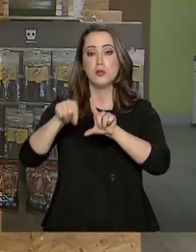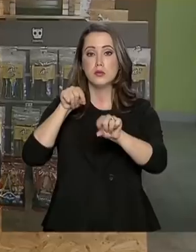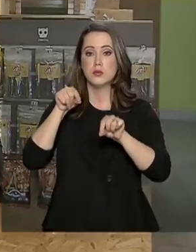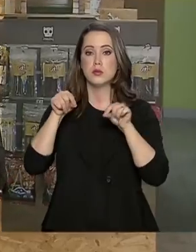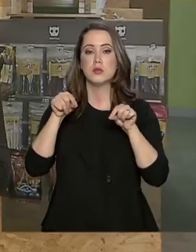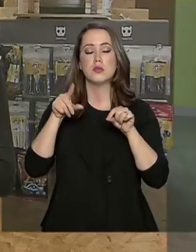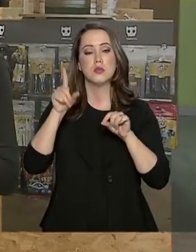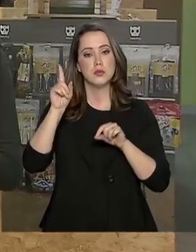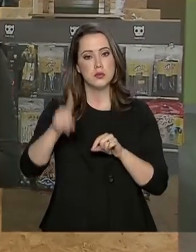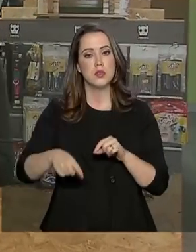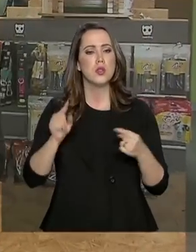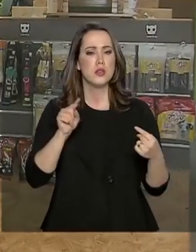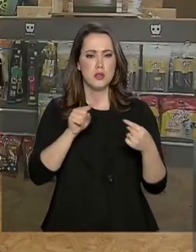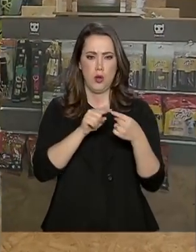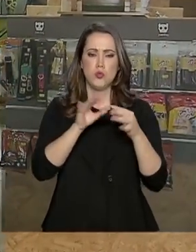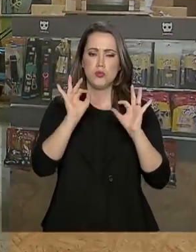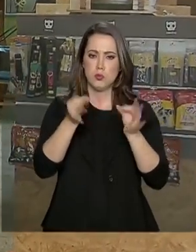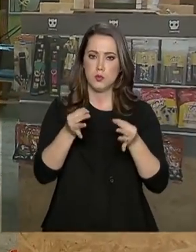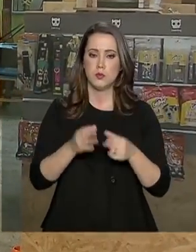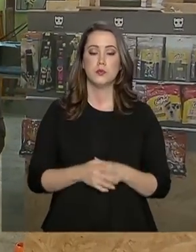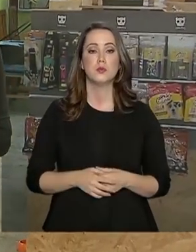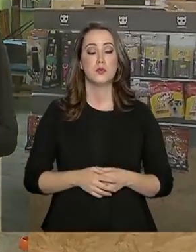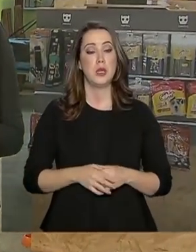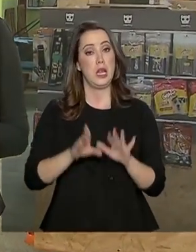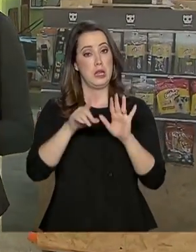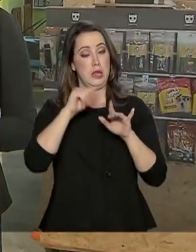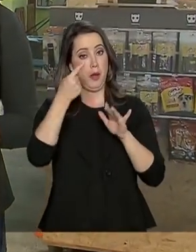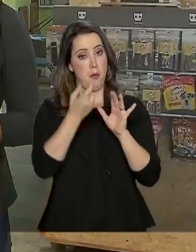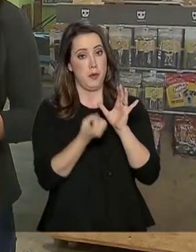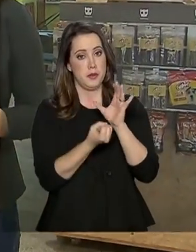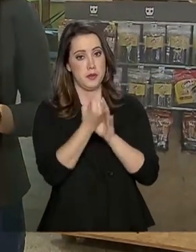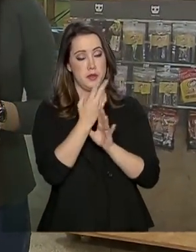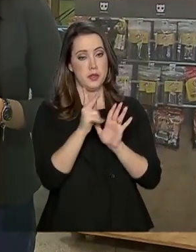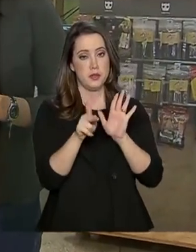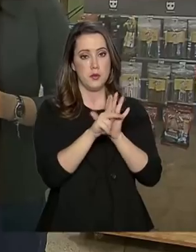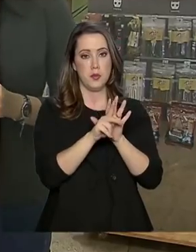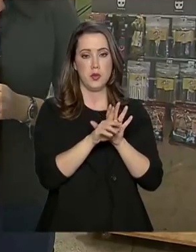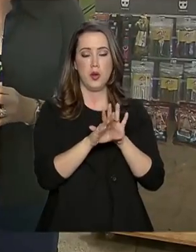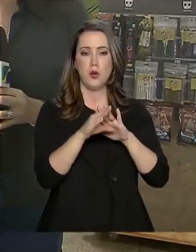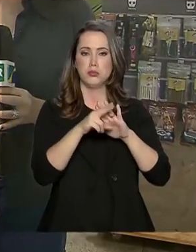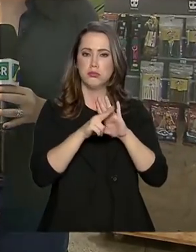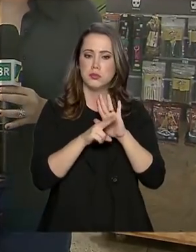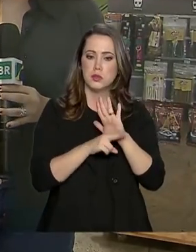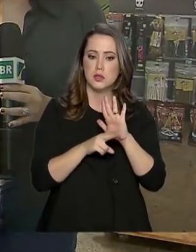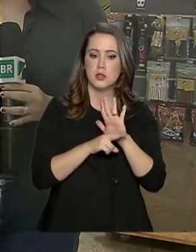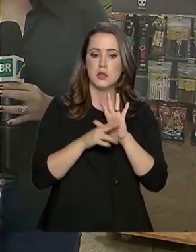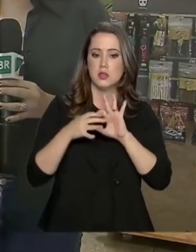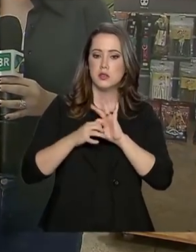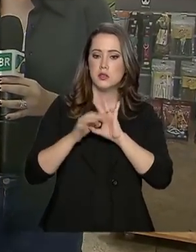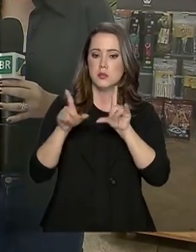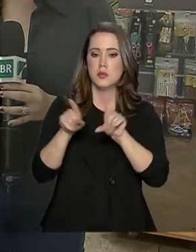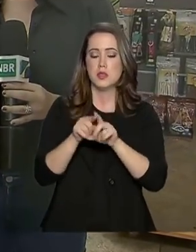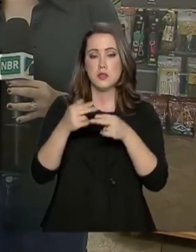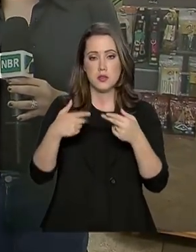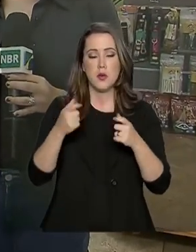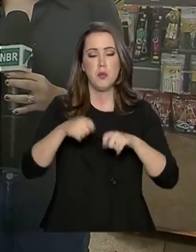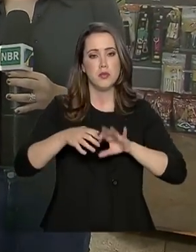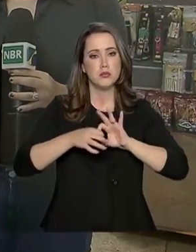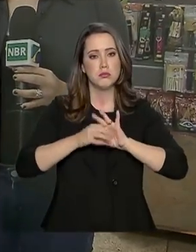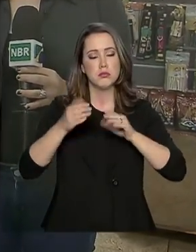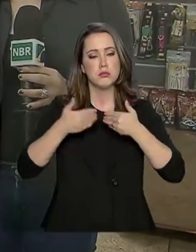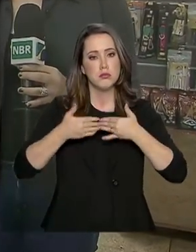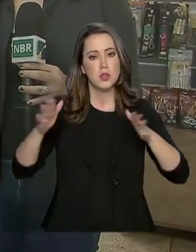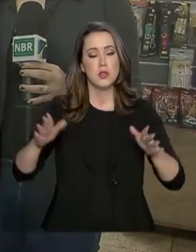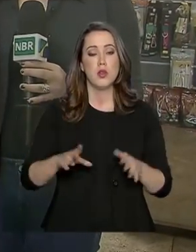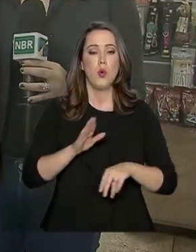a abertura do negócio, estão ok. A de registro na junta comercial e a de obtenção de licenças para funcionamento.